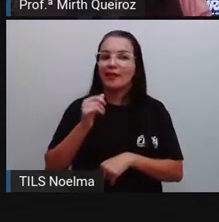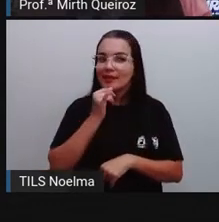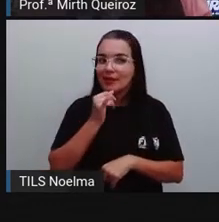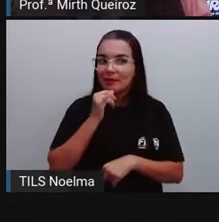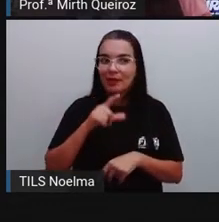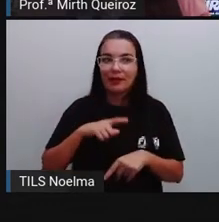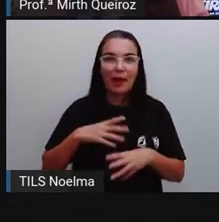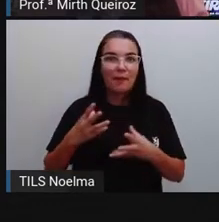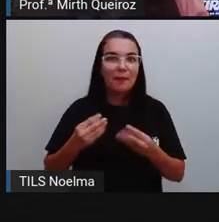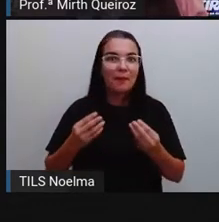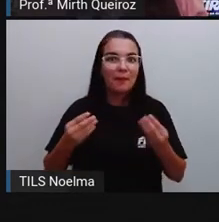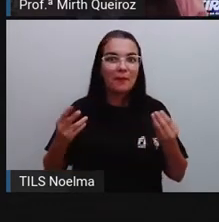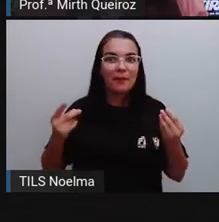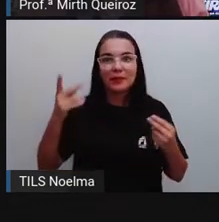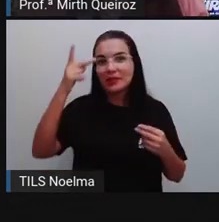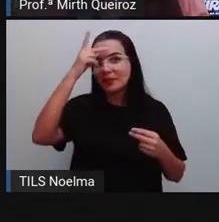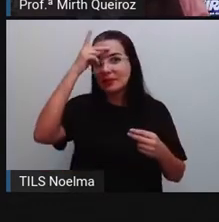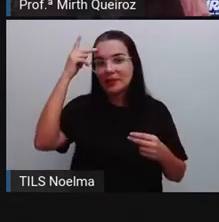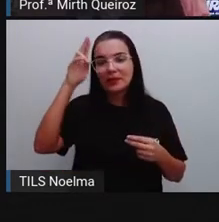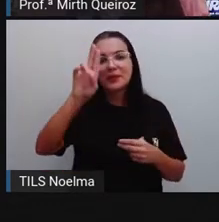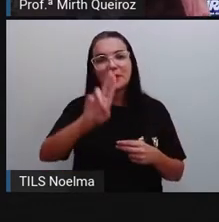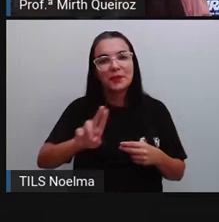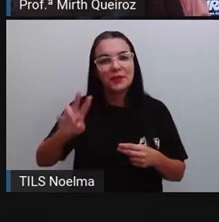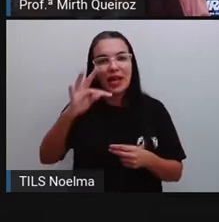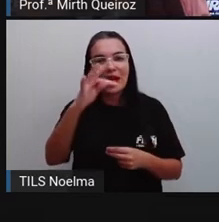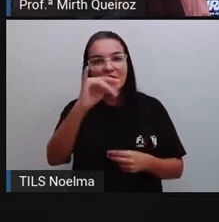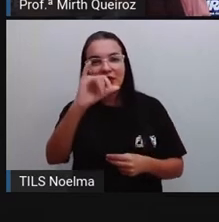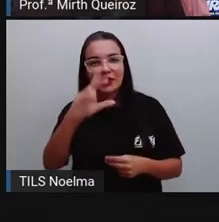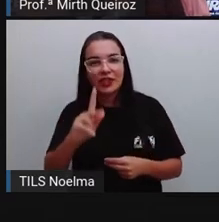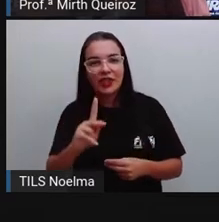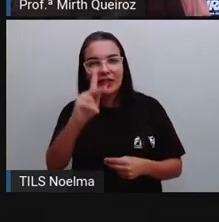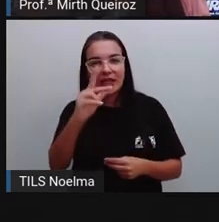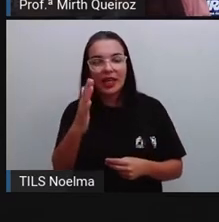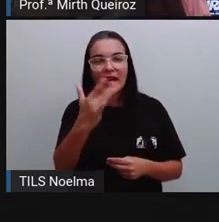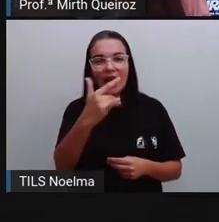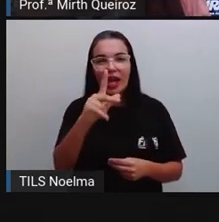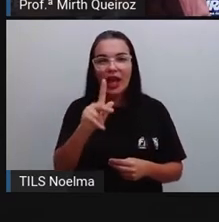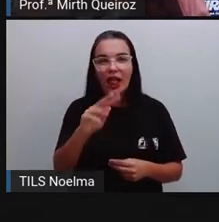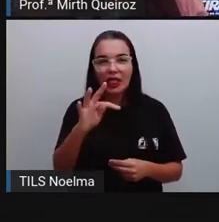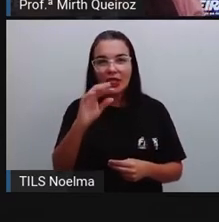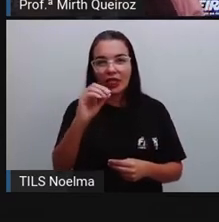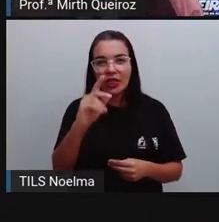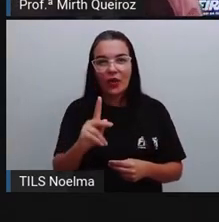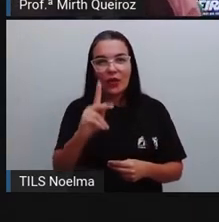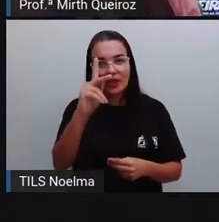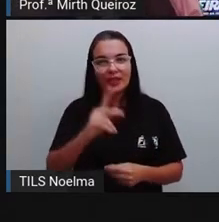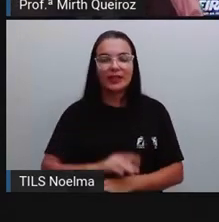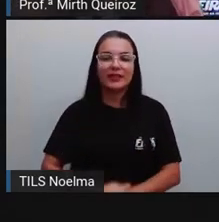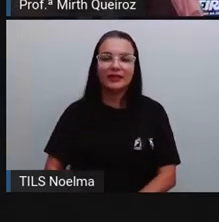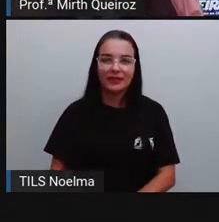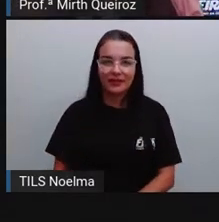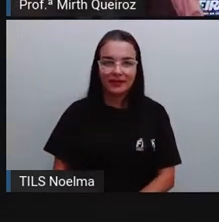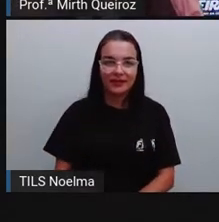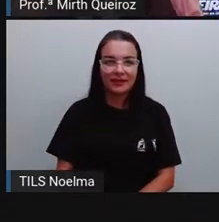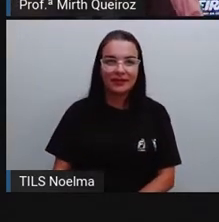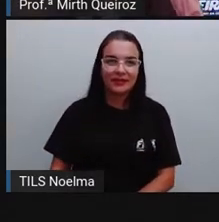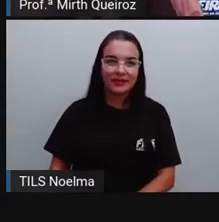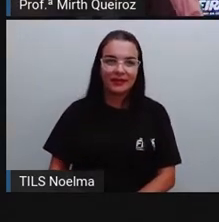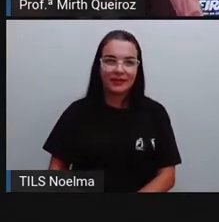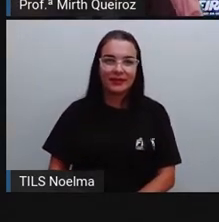que o pessoal está utilizando bastante. Ele poderia ser que ele entraria aí nessas pesquisas também.